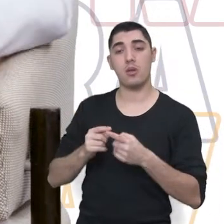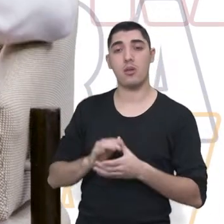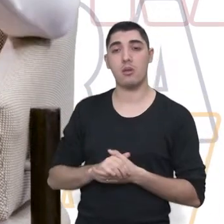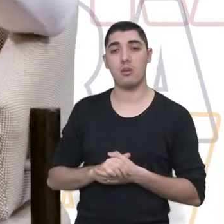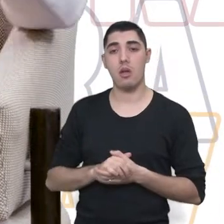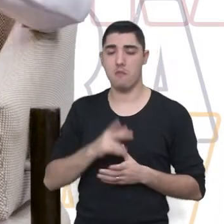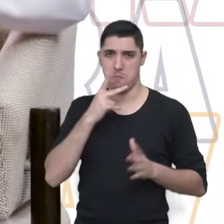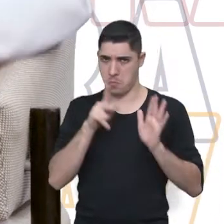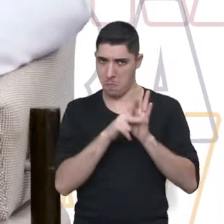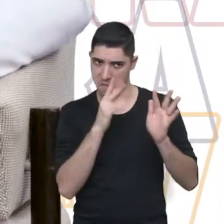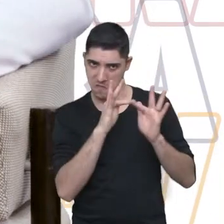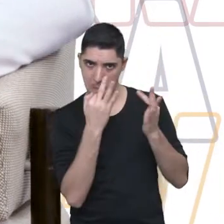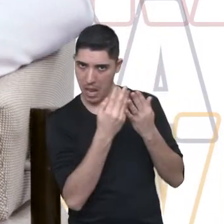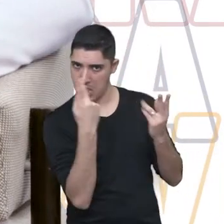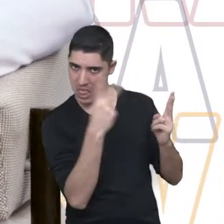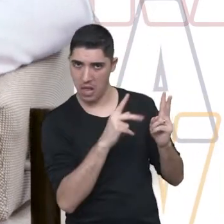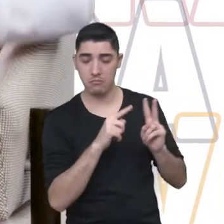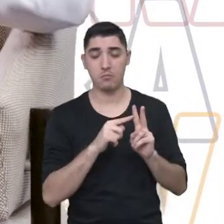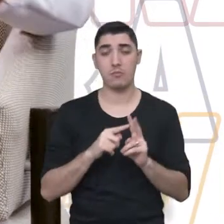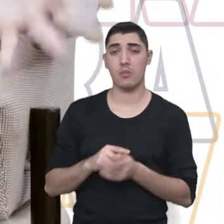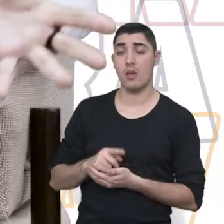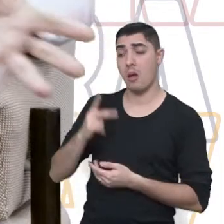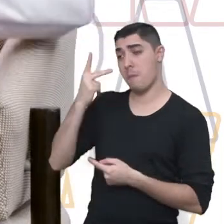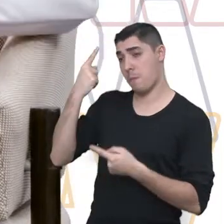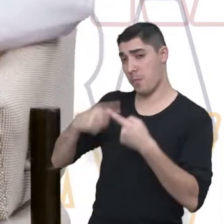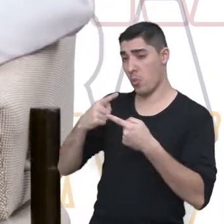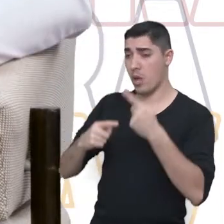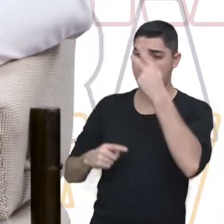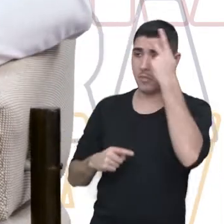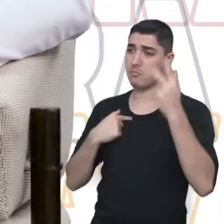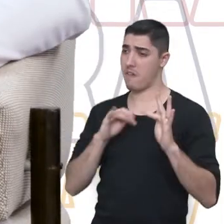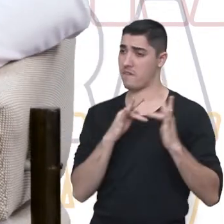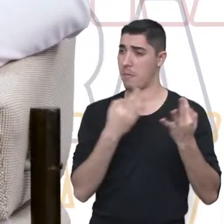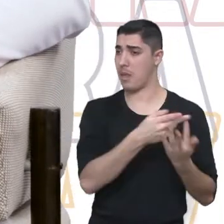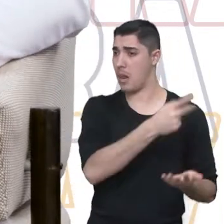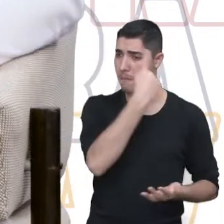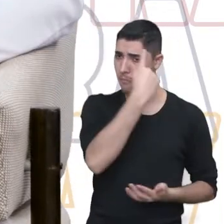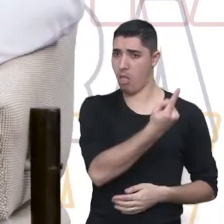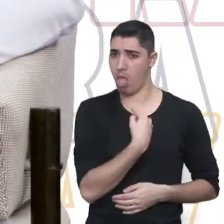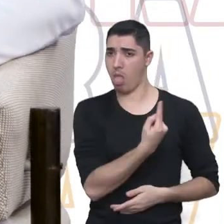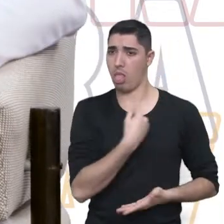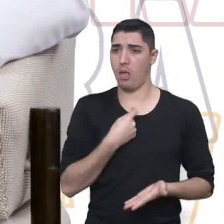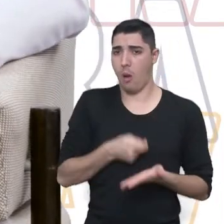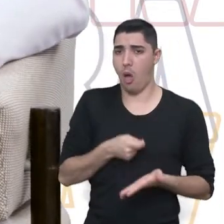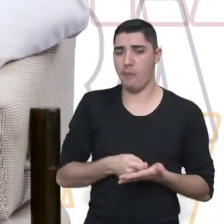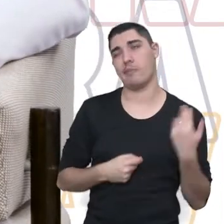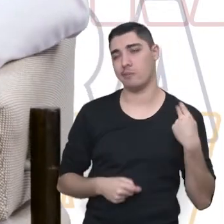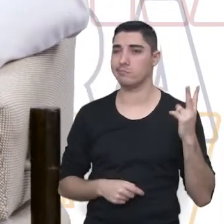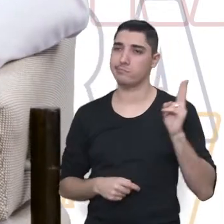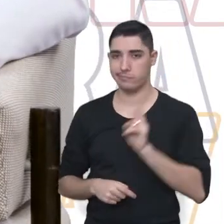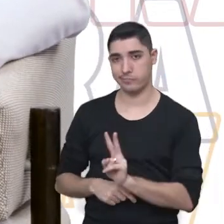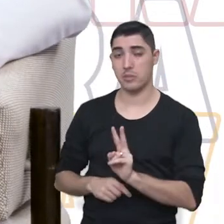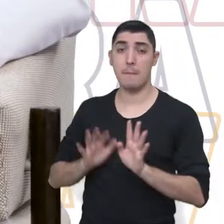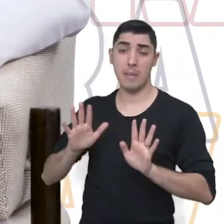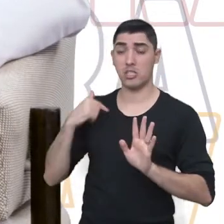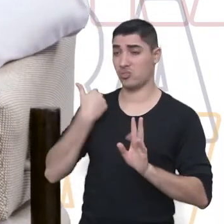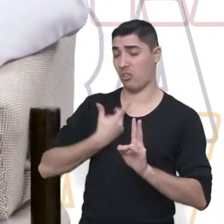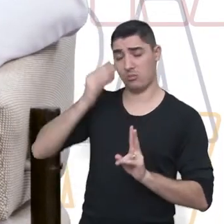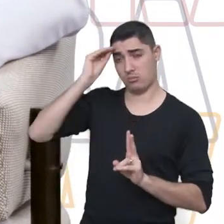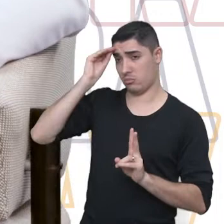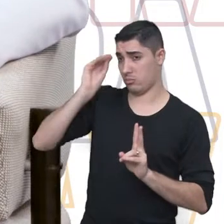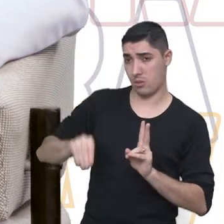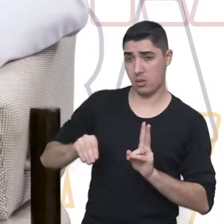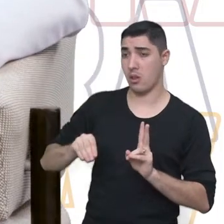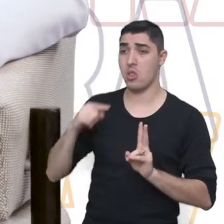alguém, ela citou lá alguém da família, que havia praticamente exigido que eles viessem. porque ele insistiu muito para a gente vir. Mas nós já